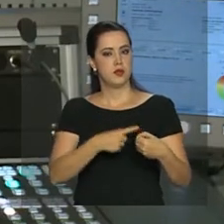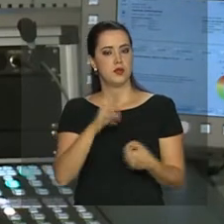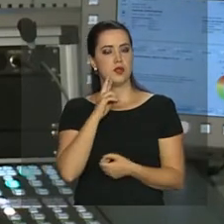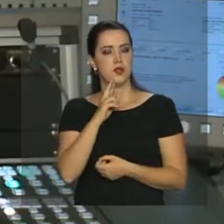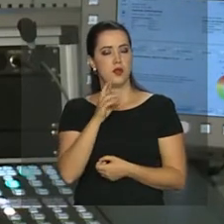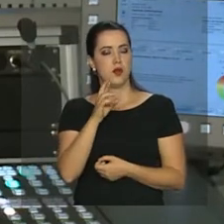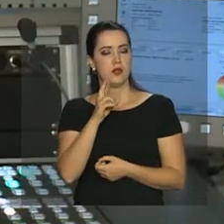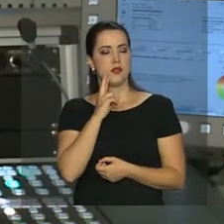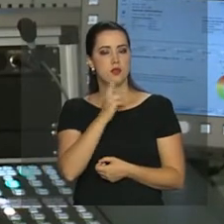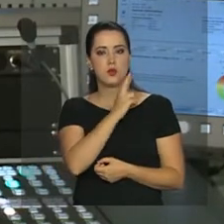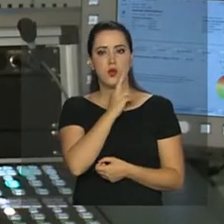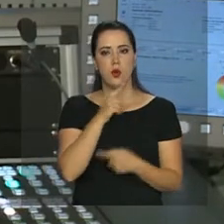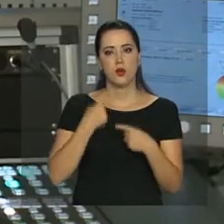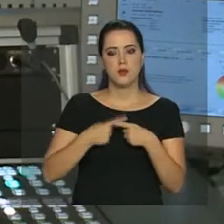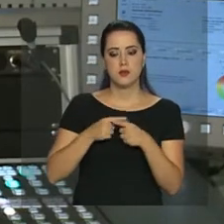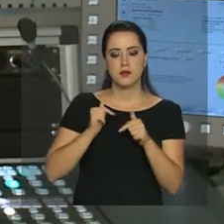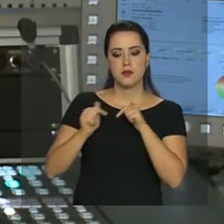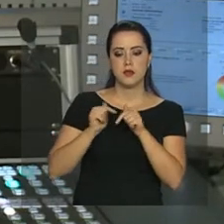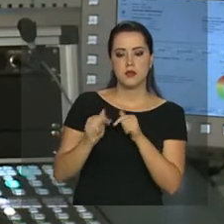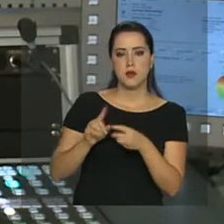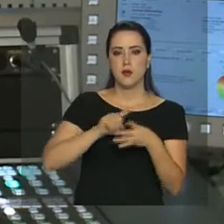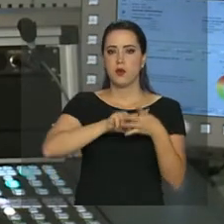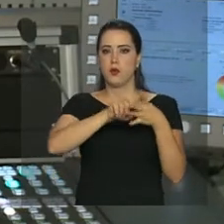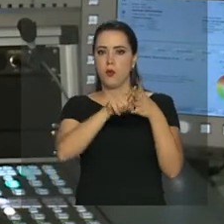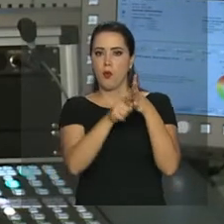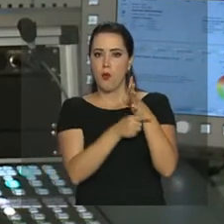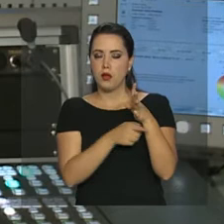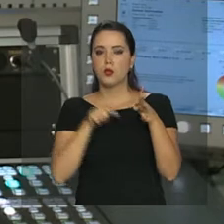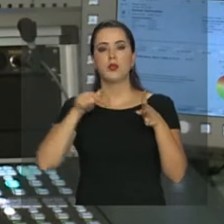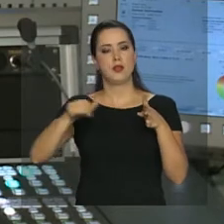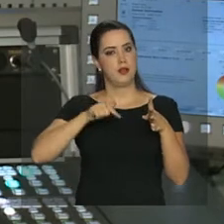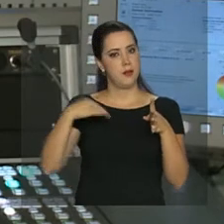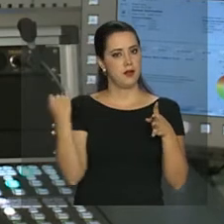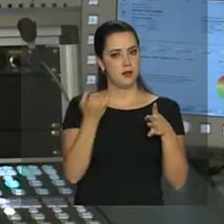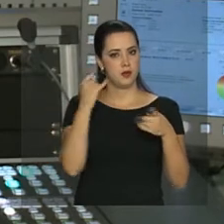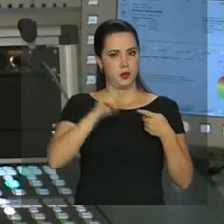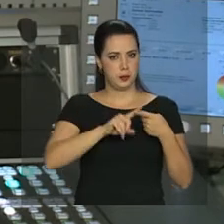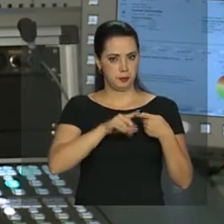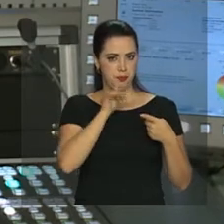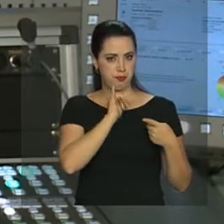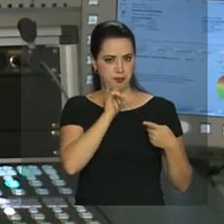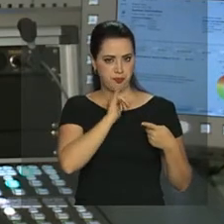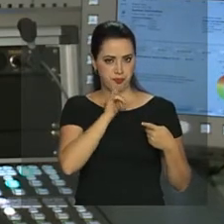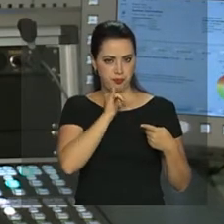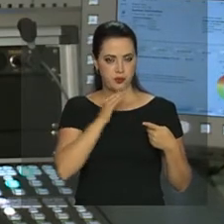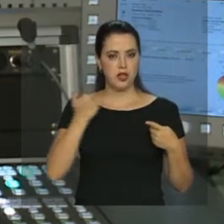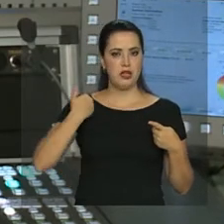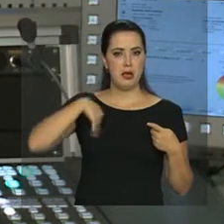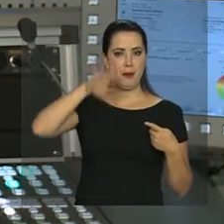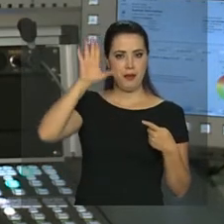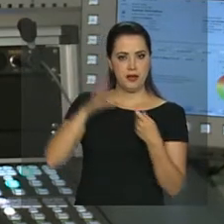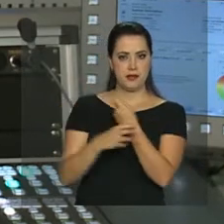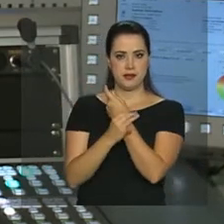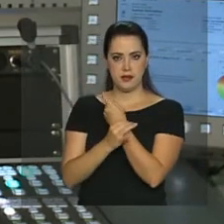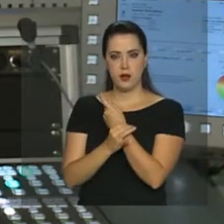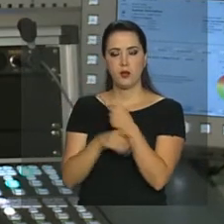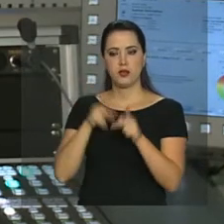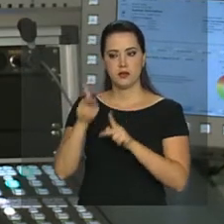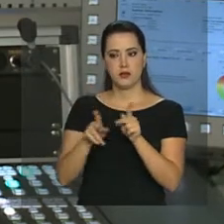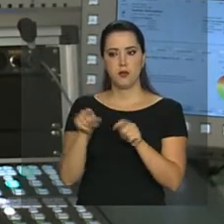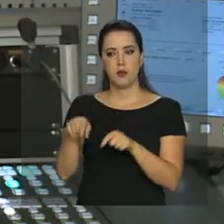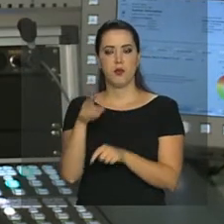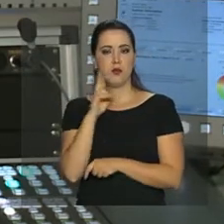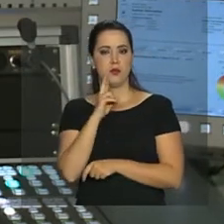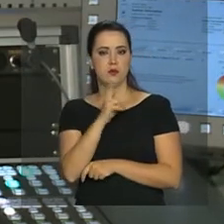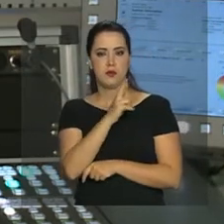iniciativas giram em torno de quatro grandes atividades, como por exemplo, reforçar a segurança pública no